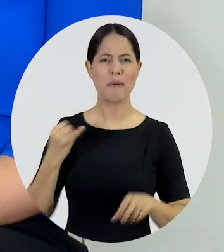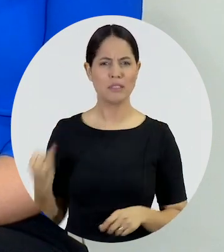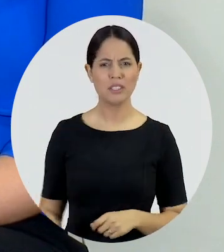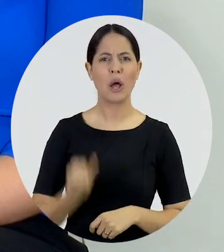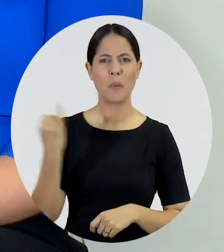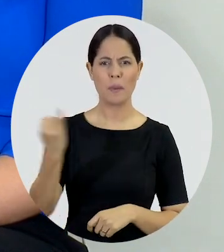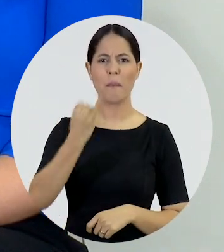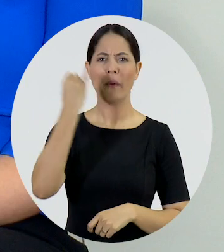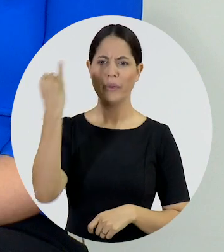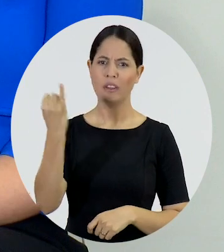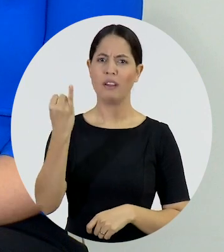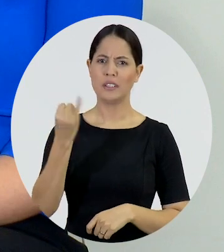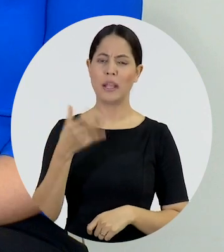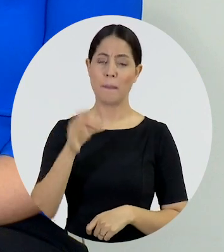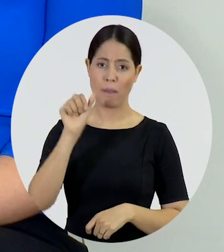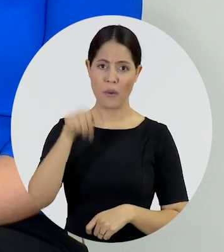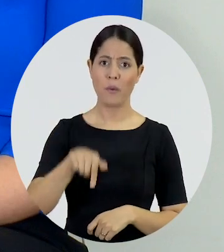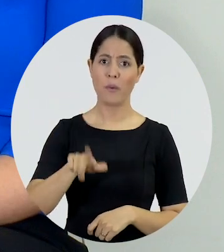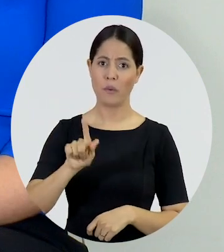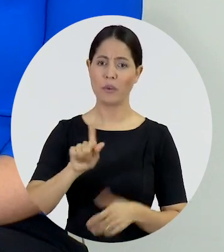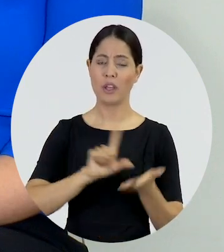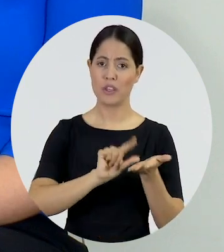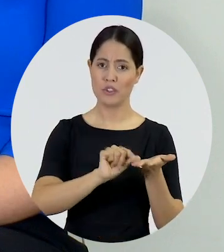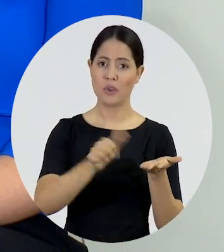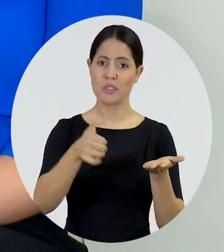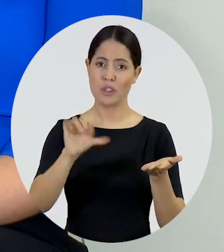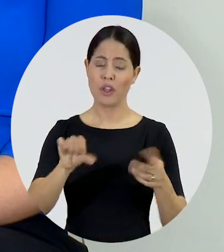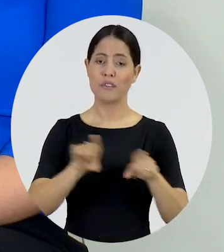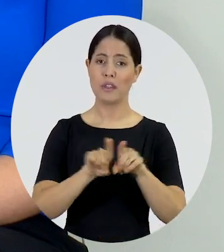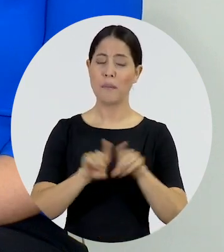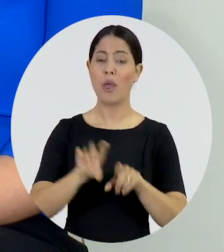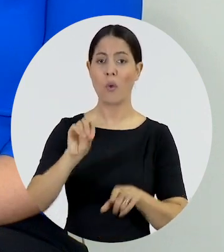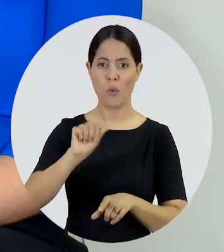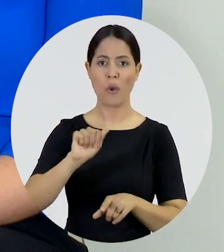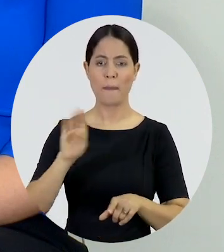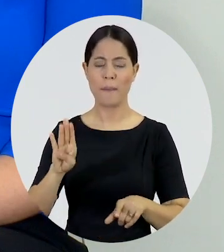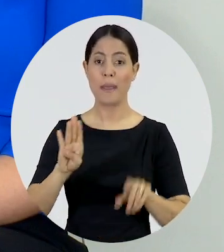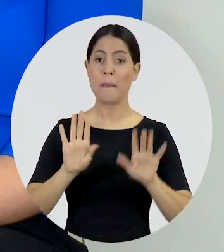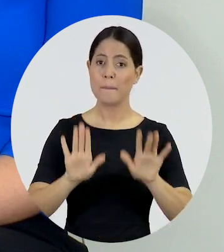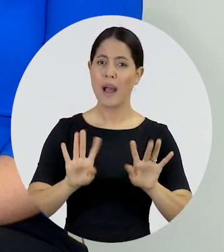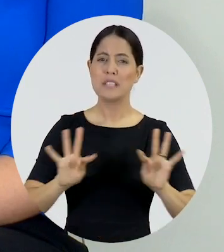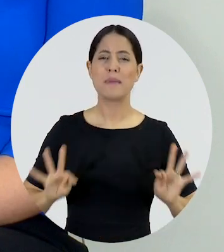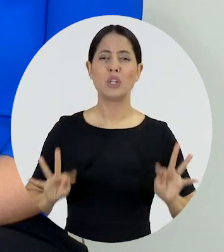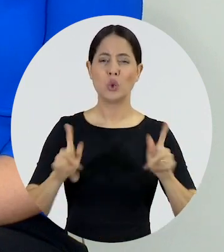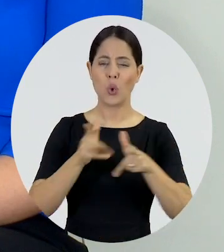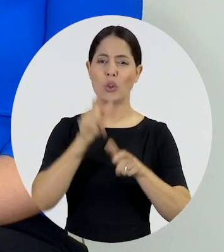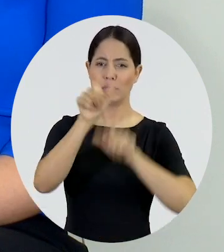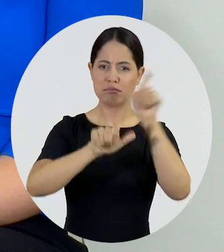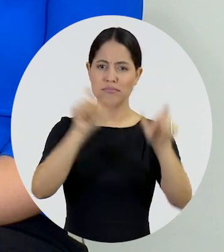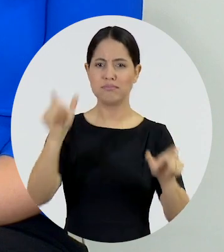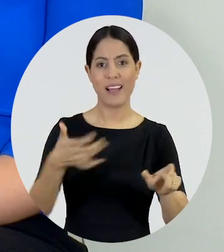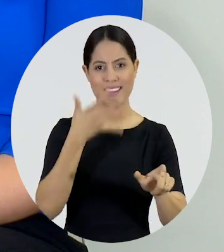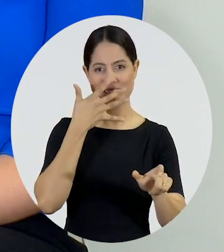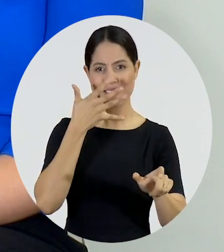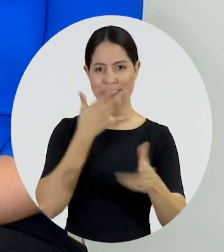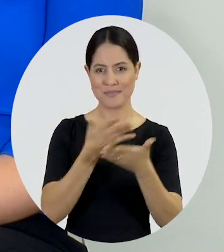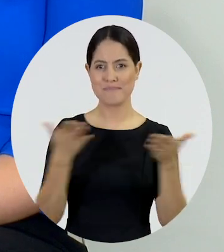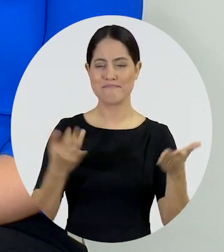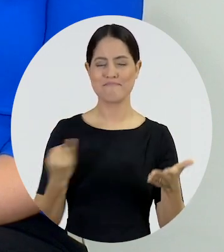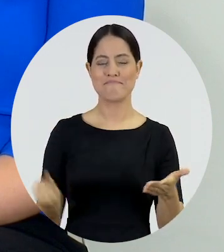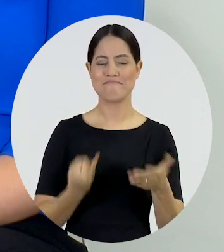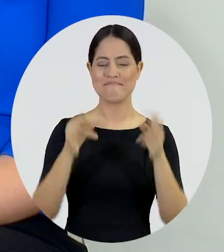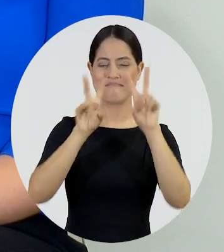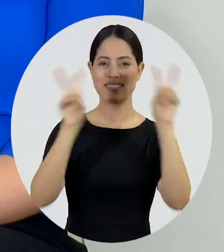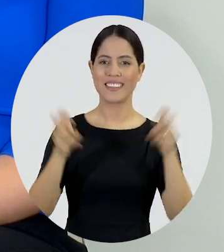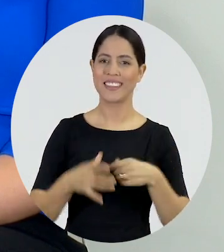caro, não só para a ONG e Artigo 19, também não só para a Ordem dos Advogados do Brasil, mas acredito que deve ser um tema caro para todo mundo que assistindo a